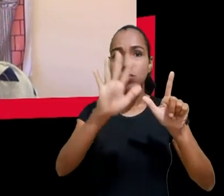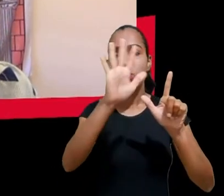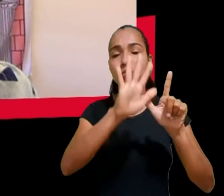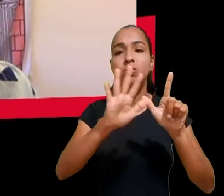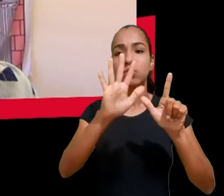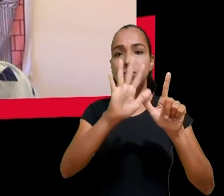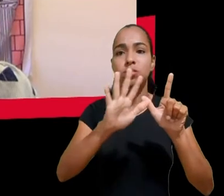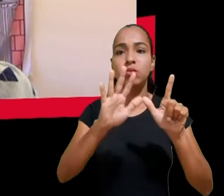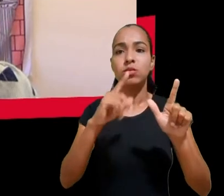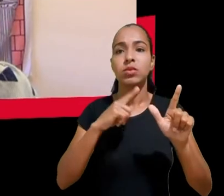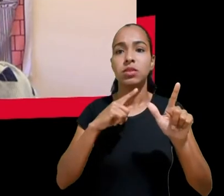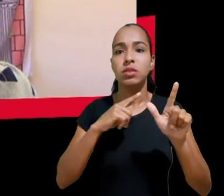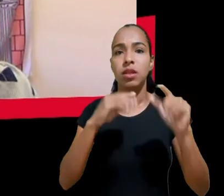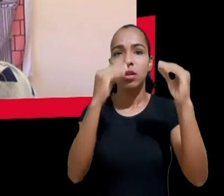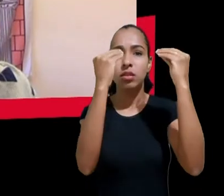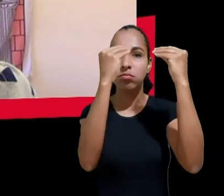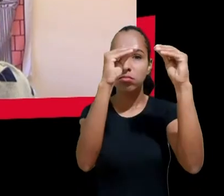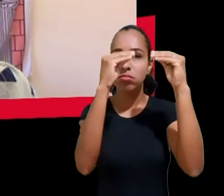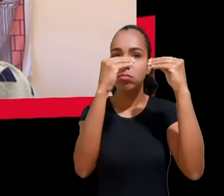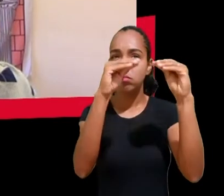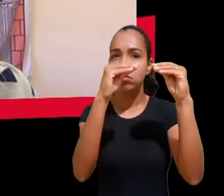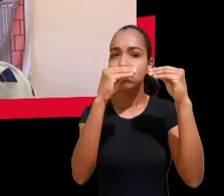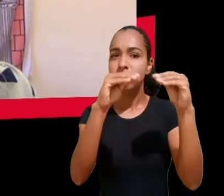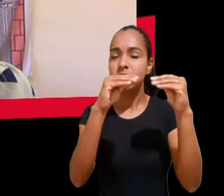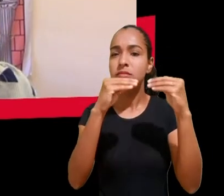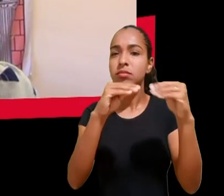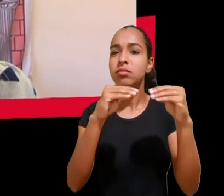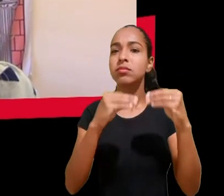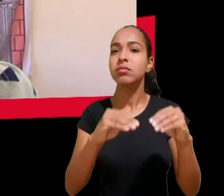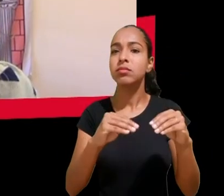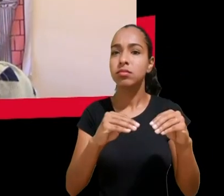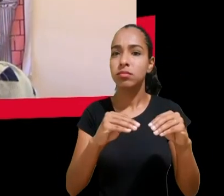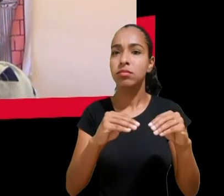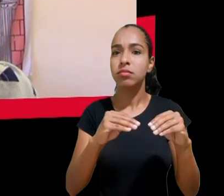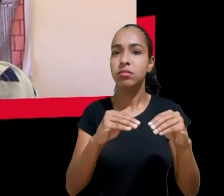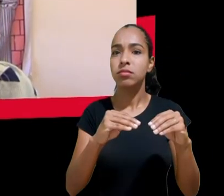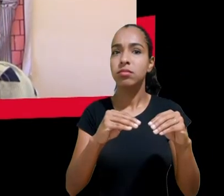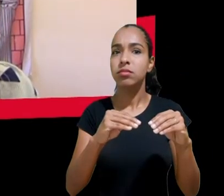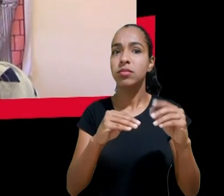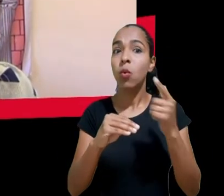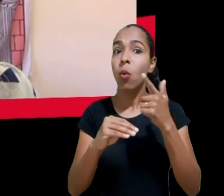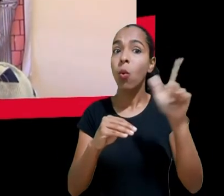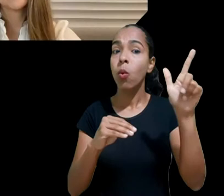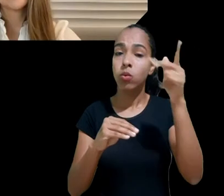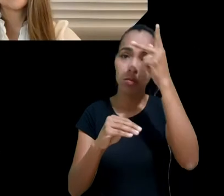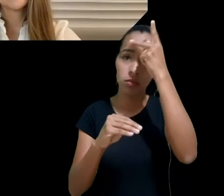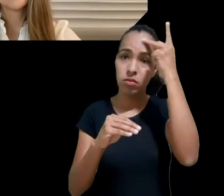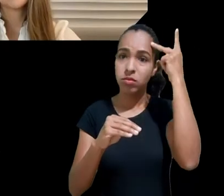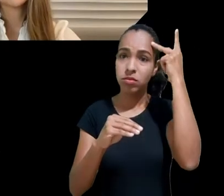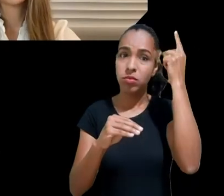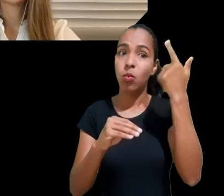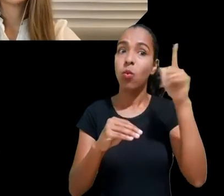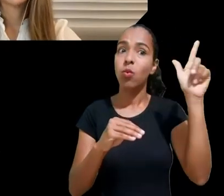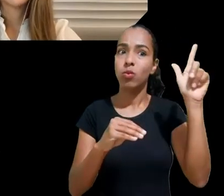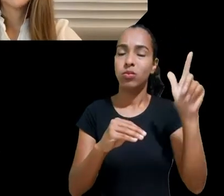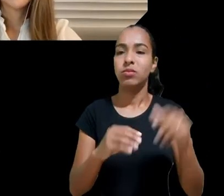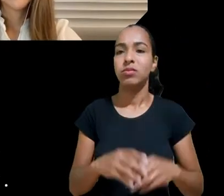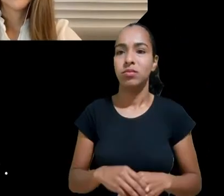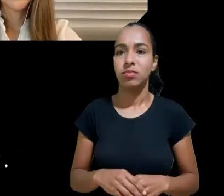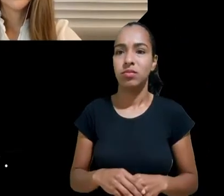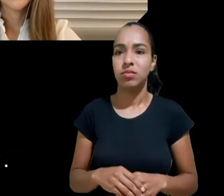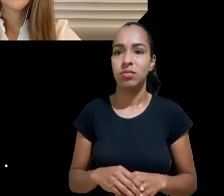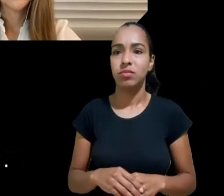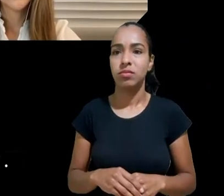gerado, postado por terceiros. Então, o artigo 19 ele traz uma série de